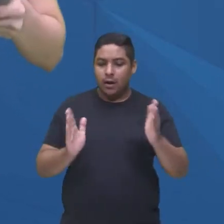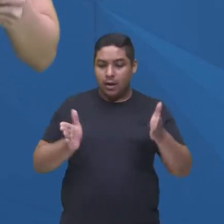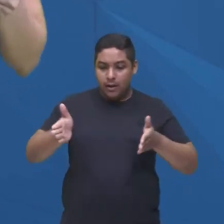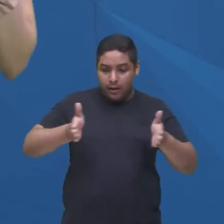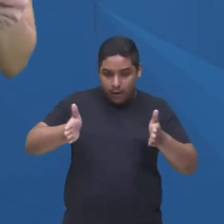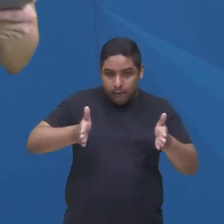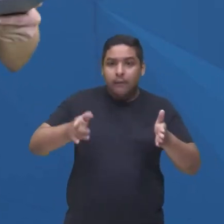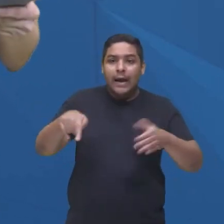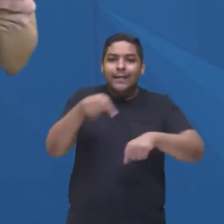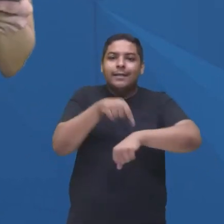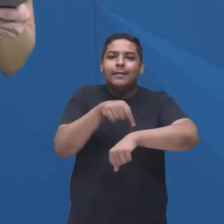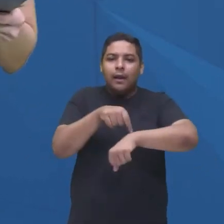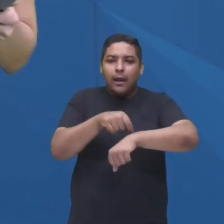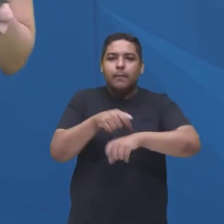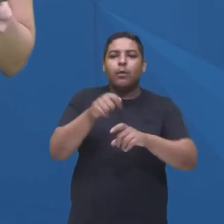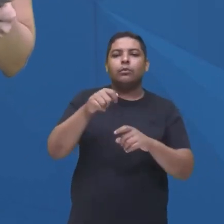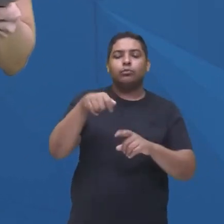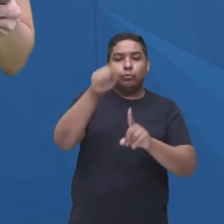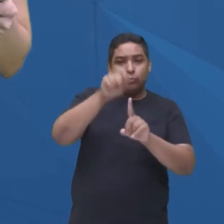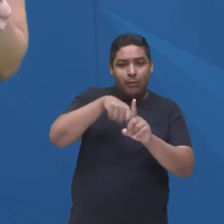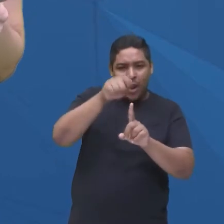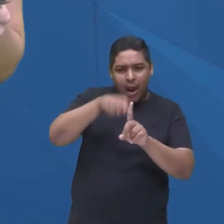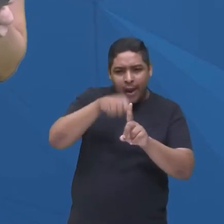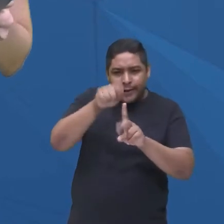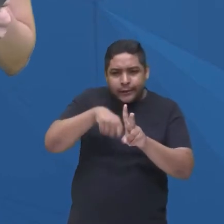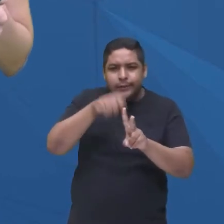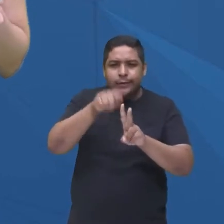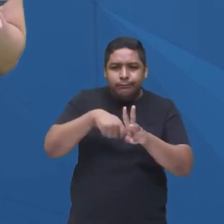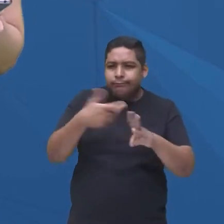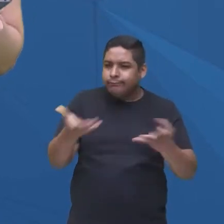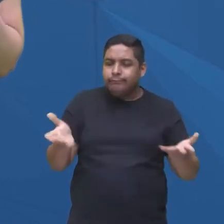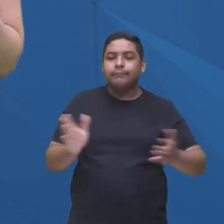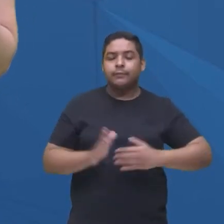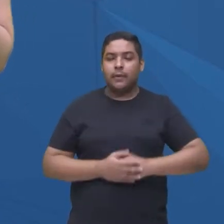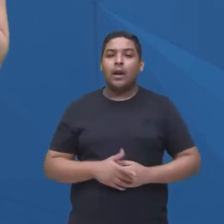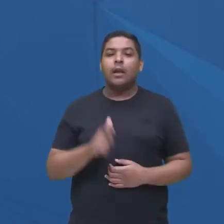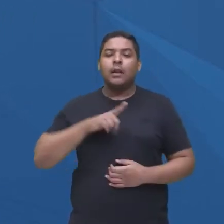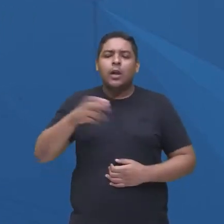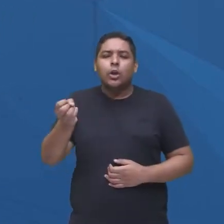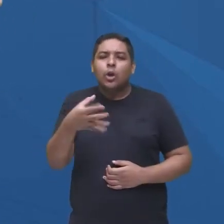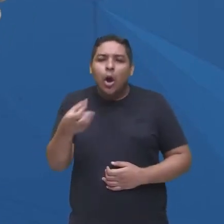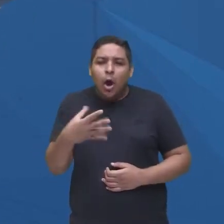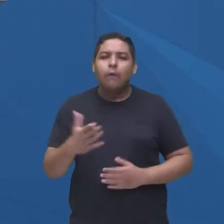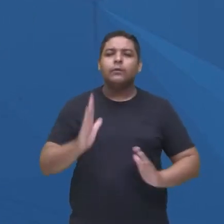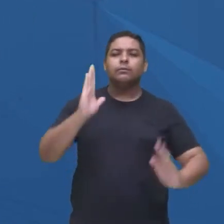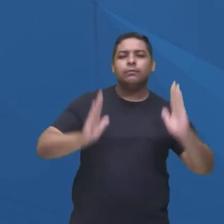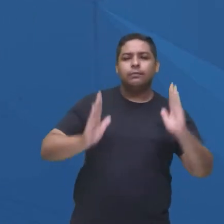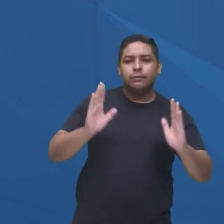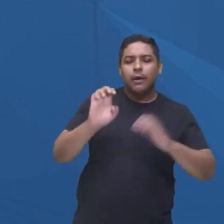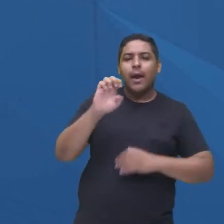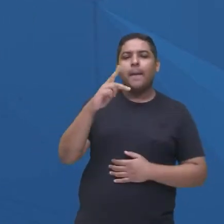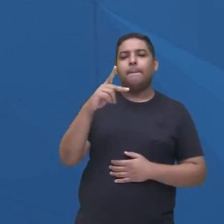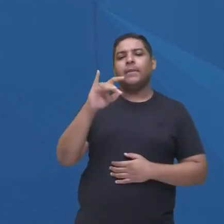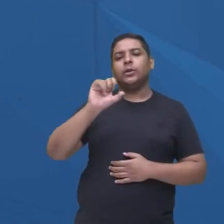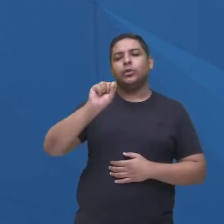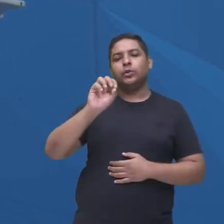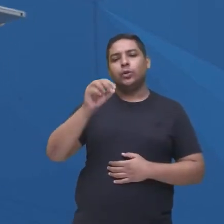naqueles meses, a gente vai ter ali a exibição, o lançamento de novos episódios dentro daquela temporada.